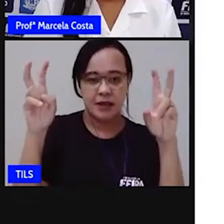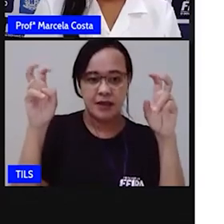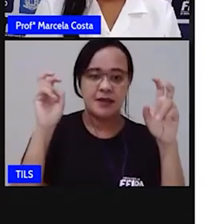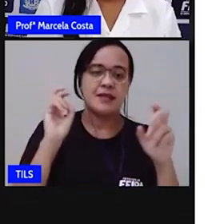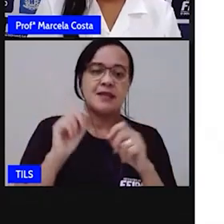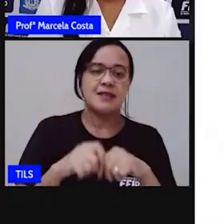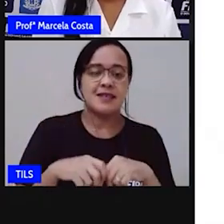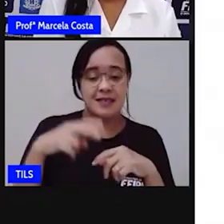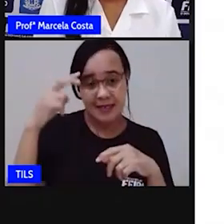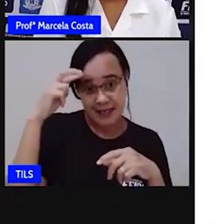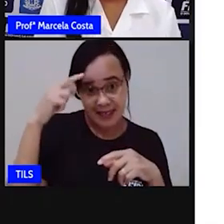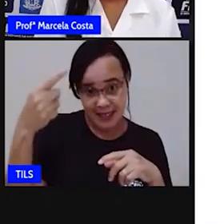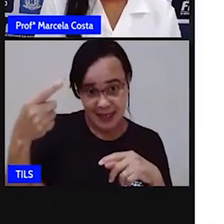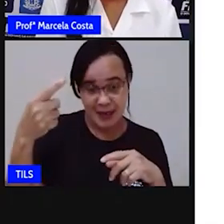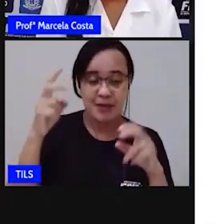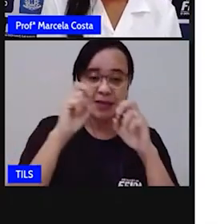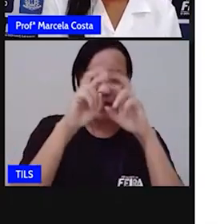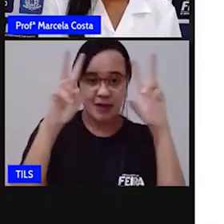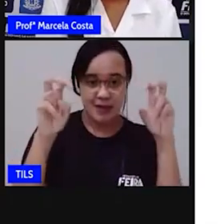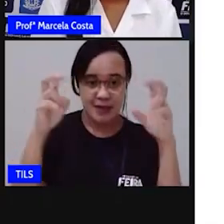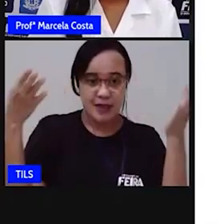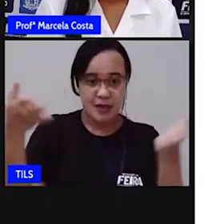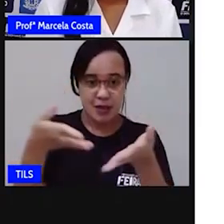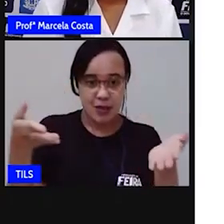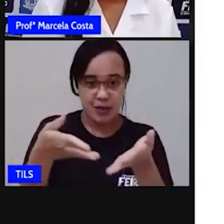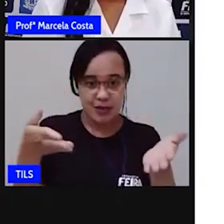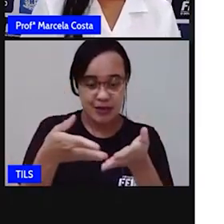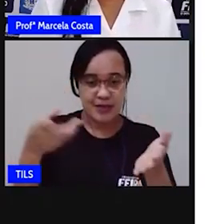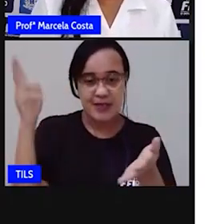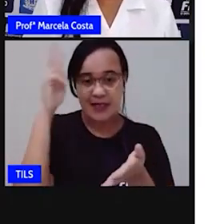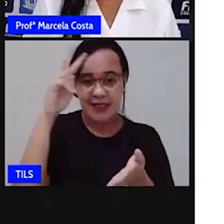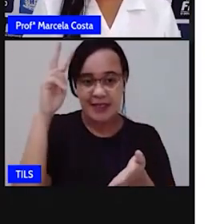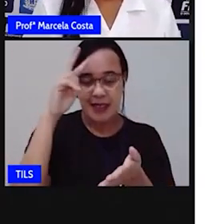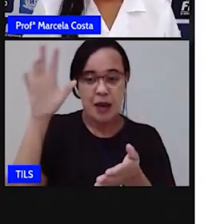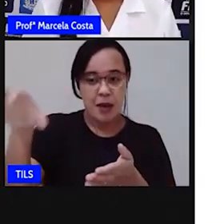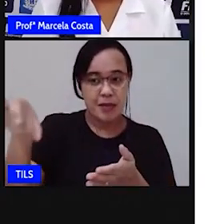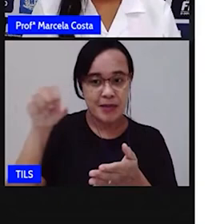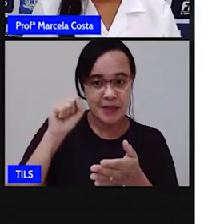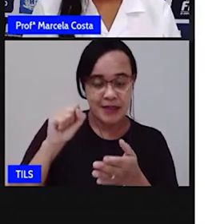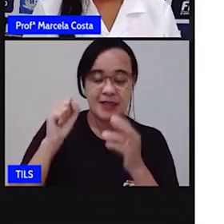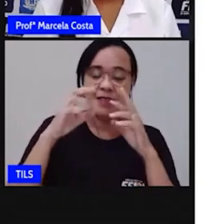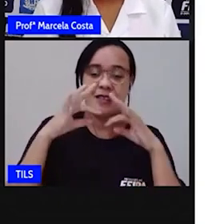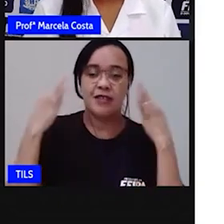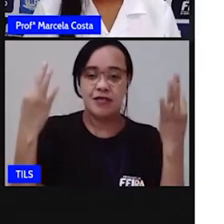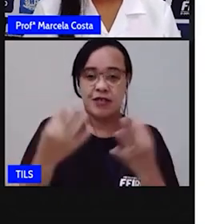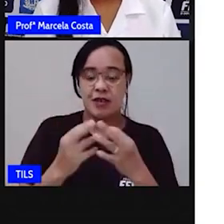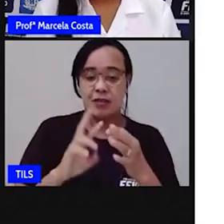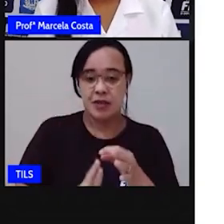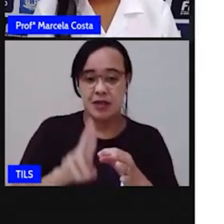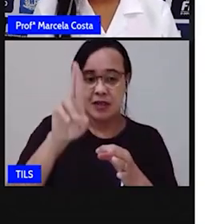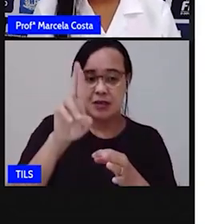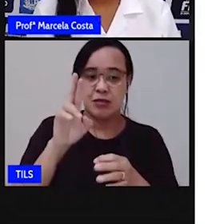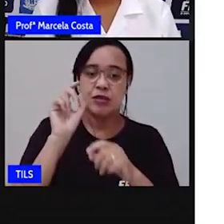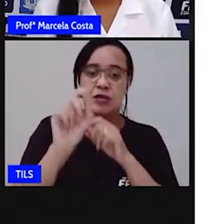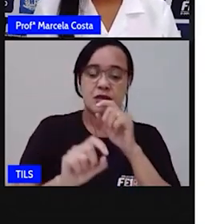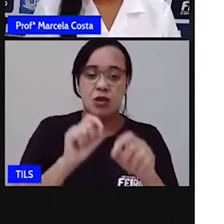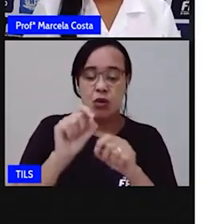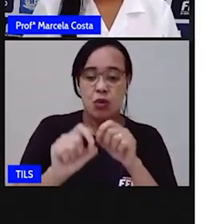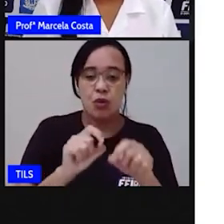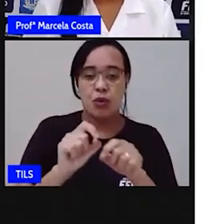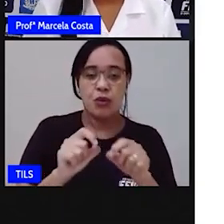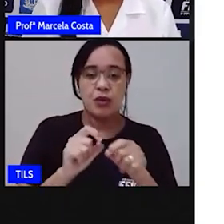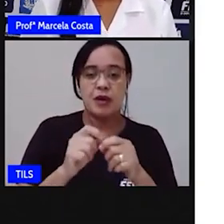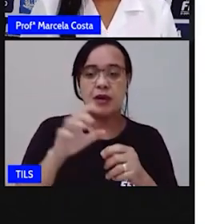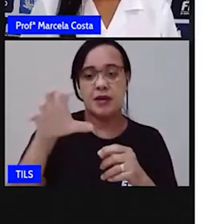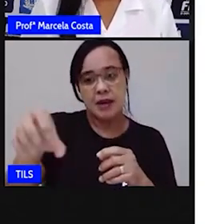assunto que a gente vai trabalhar hoje. Lembra de pedir ao seu responsável, familiar que chega junto com você,